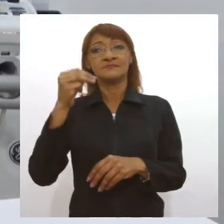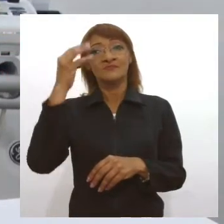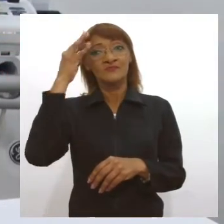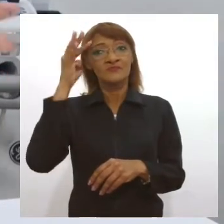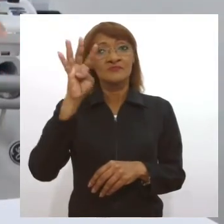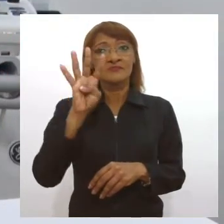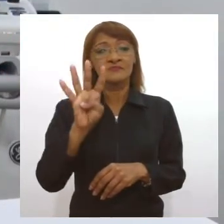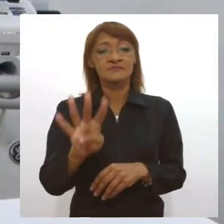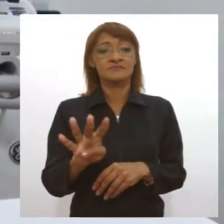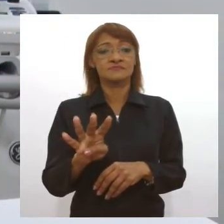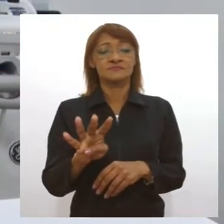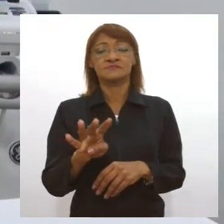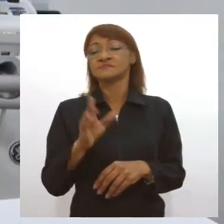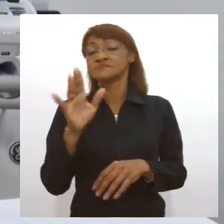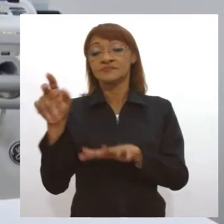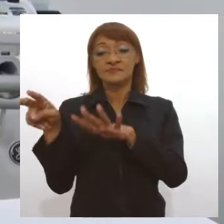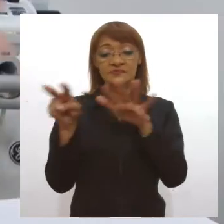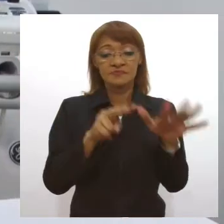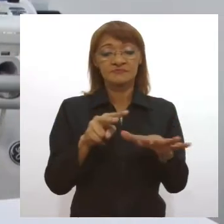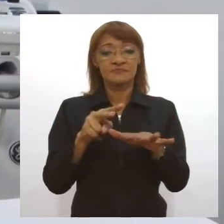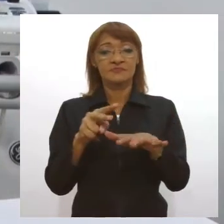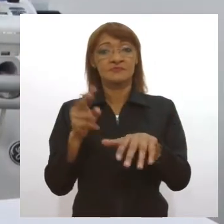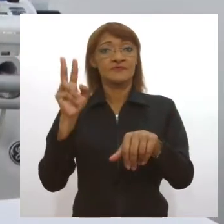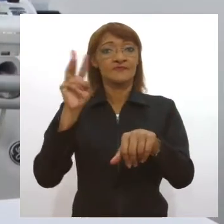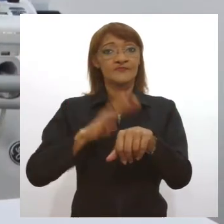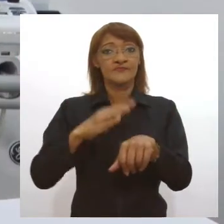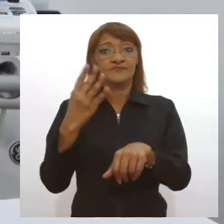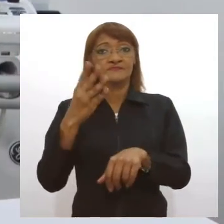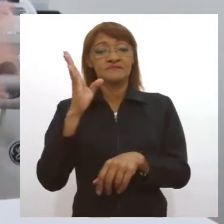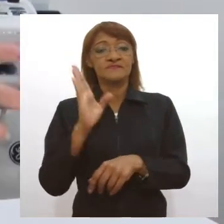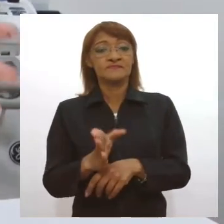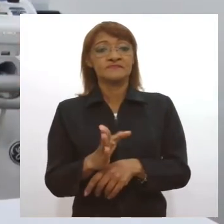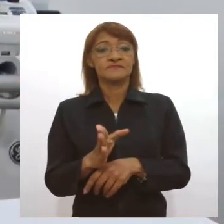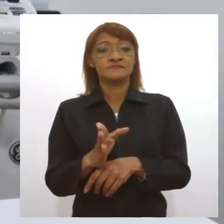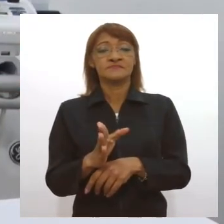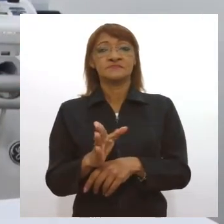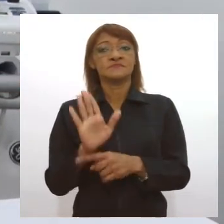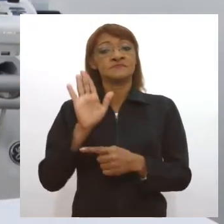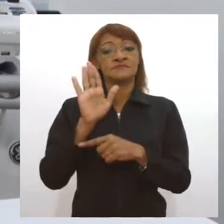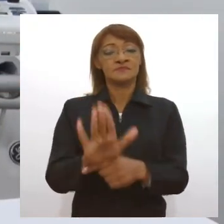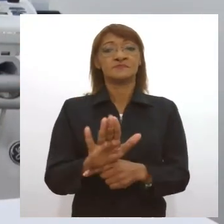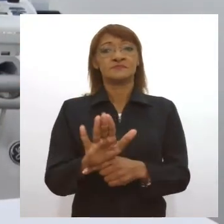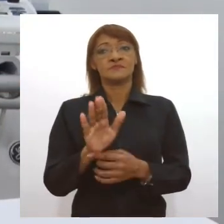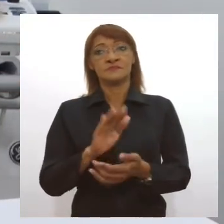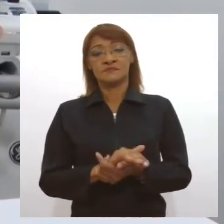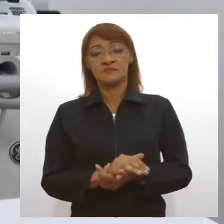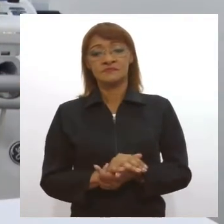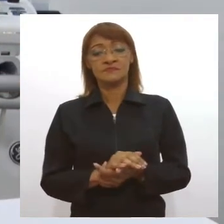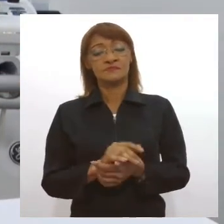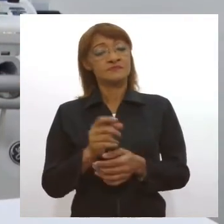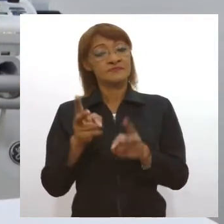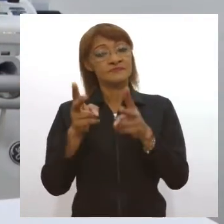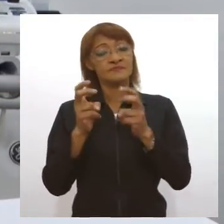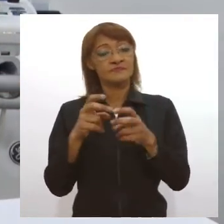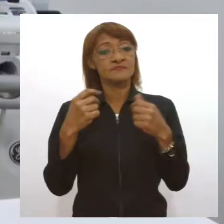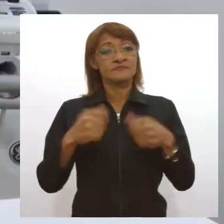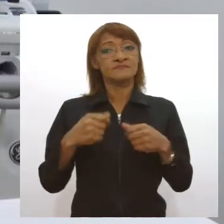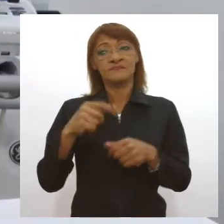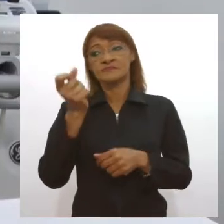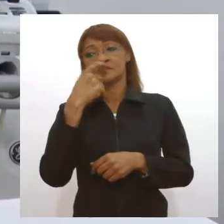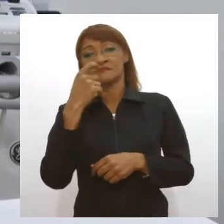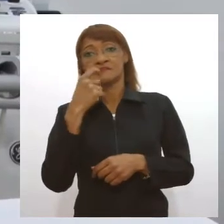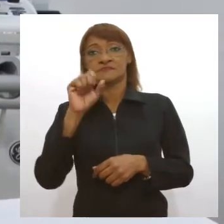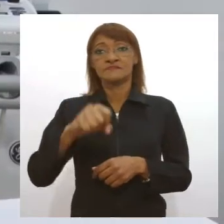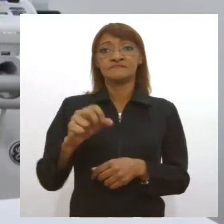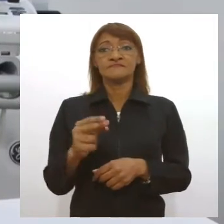já ajuda na redução da obesidade e do risco cardiovascular e ver se há necessidade de medicamentos.